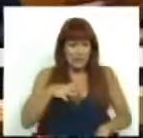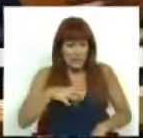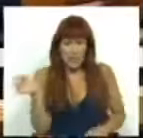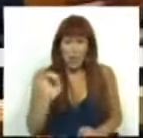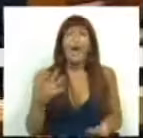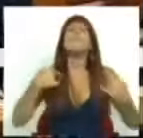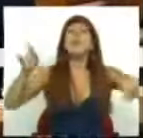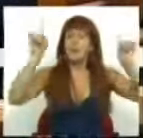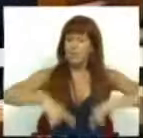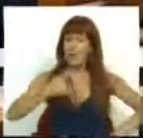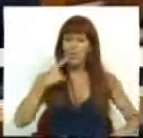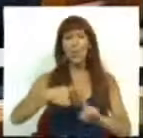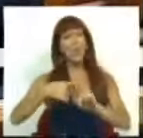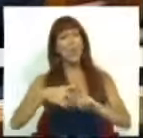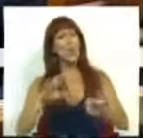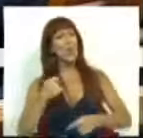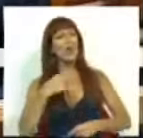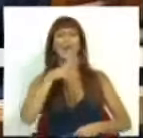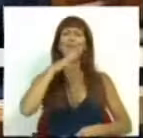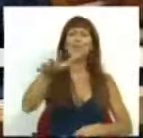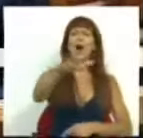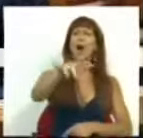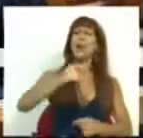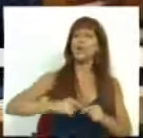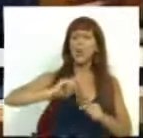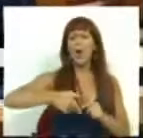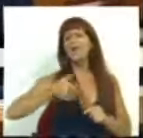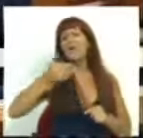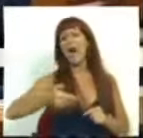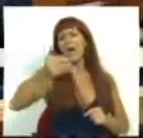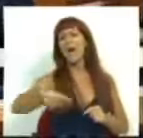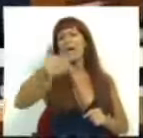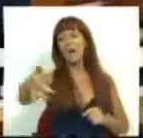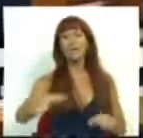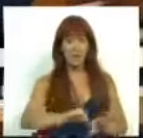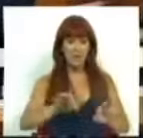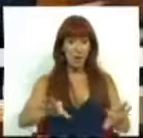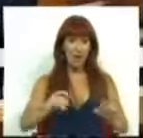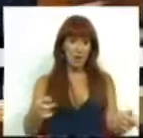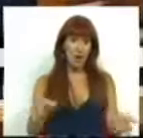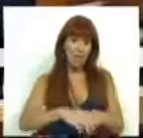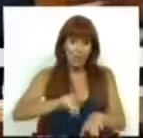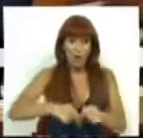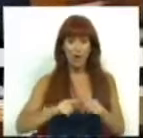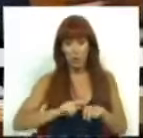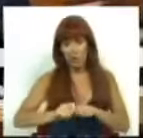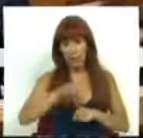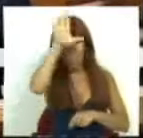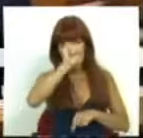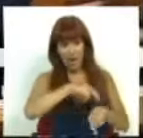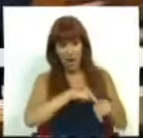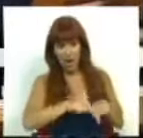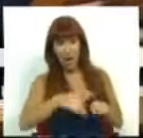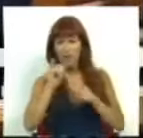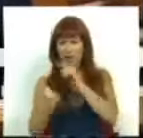Mas também fica bastante otimismo quando projetam cenários para os próximos anos, pois, como já se trata do mandato deste Governo,